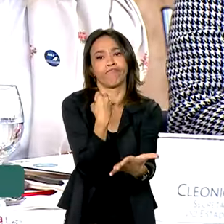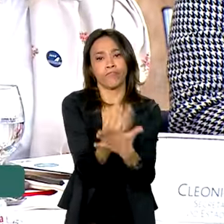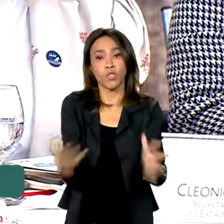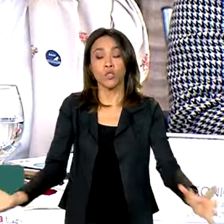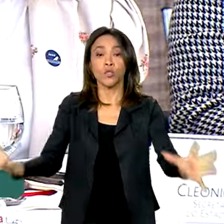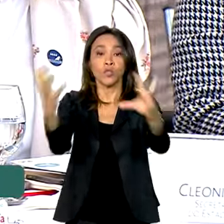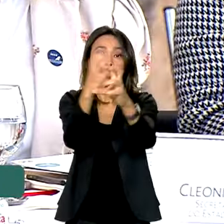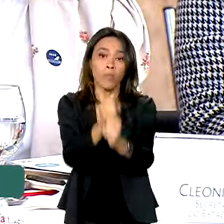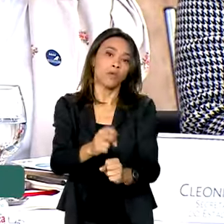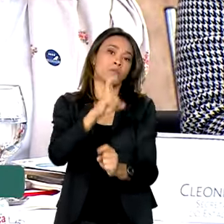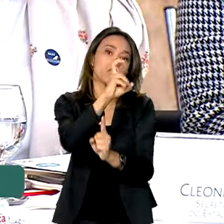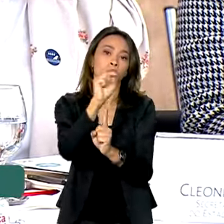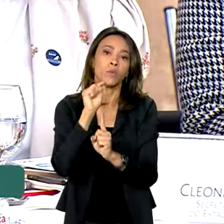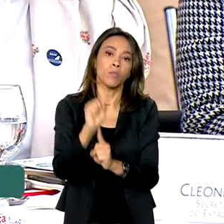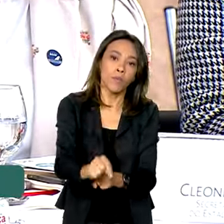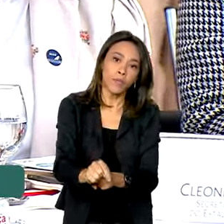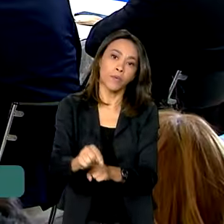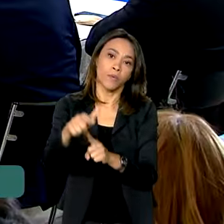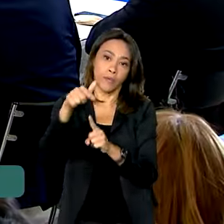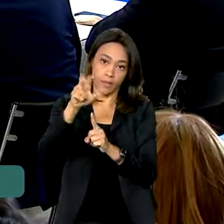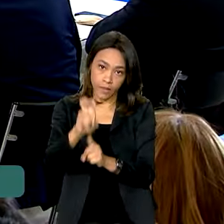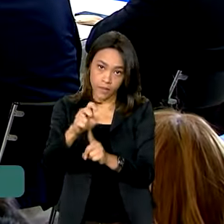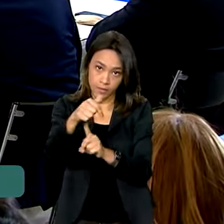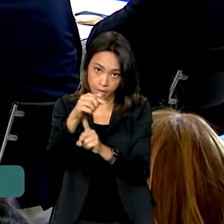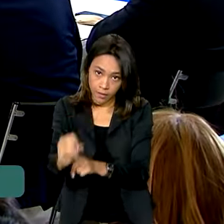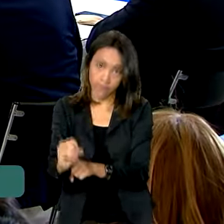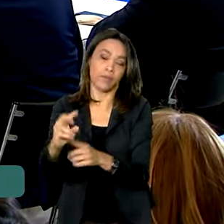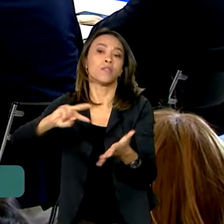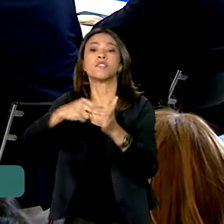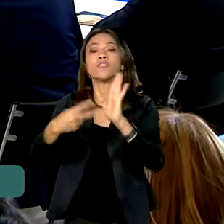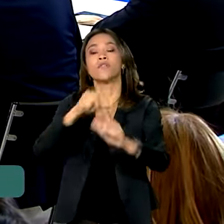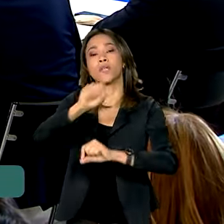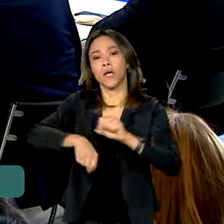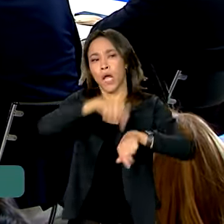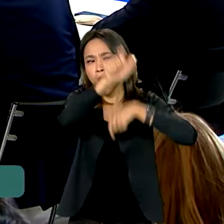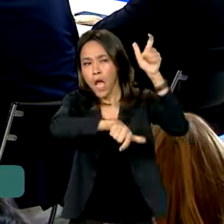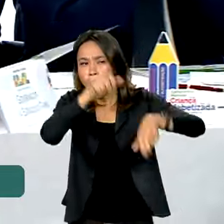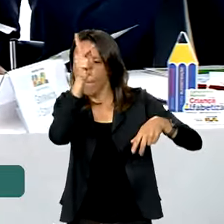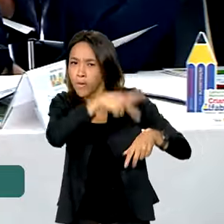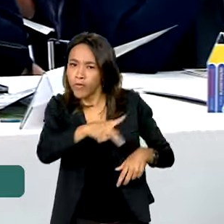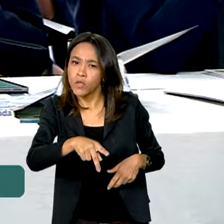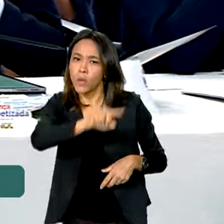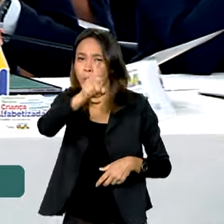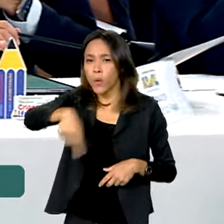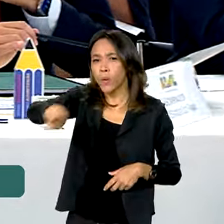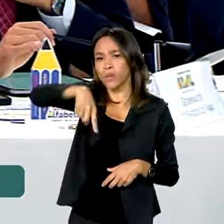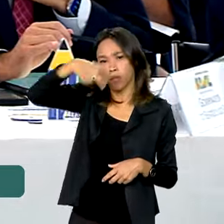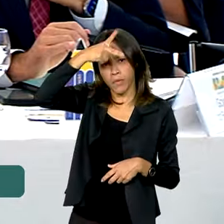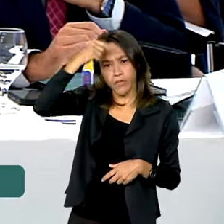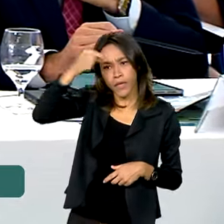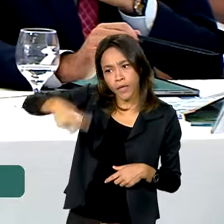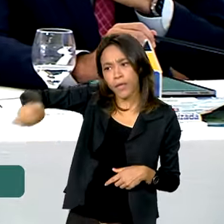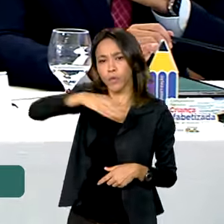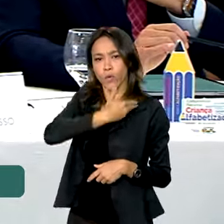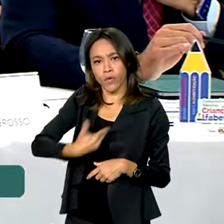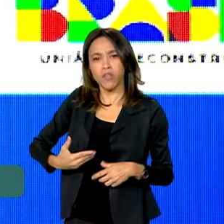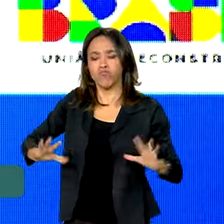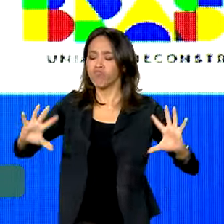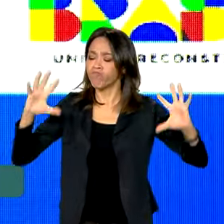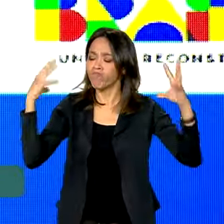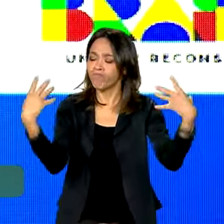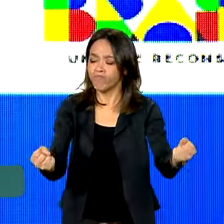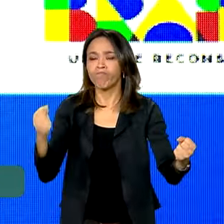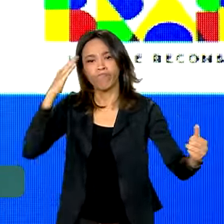total de 5.570, ou seja, educadores, prefeitos e governadores estão empenhados em ajudar